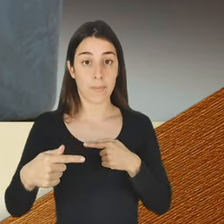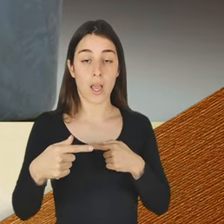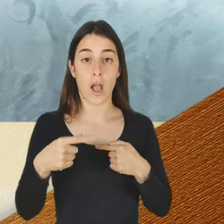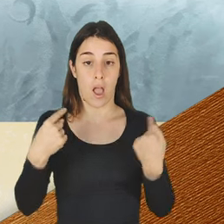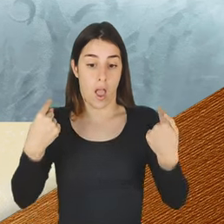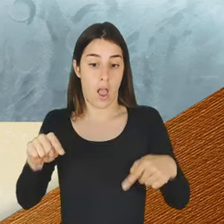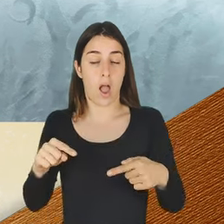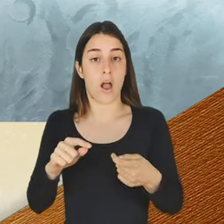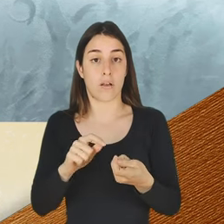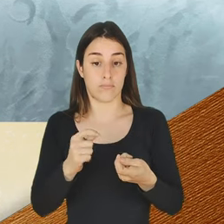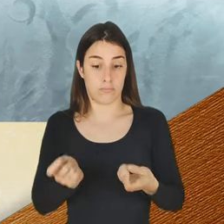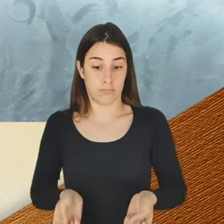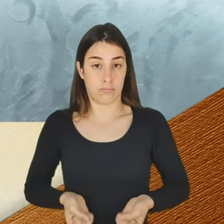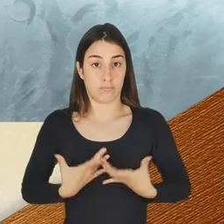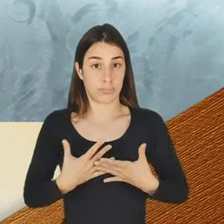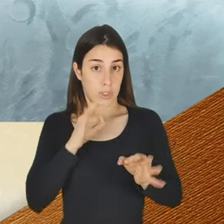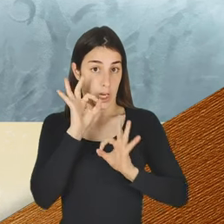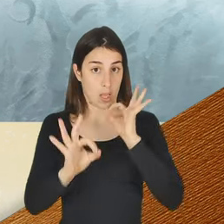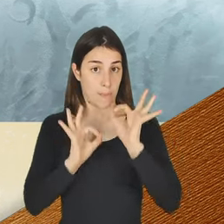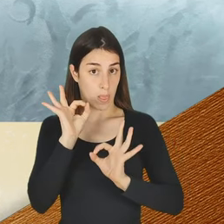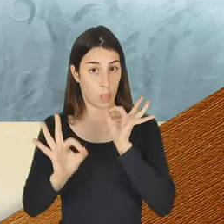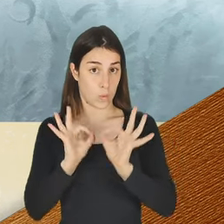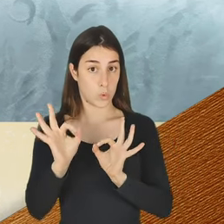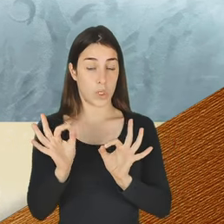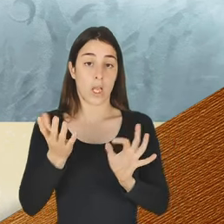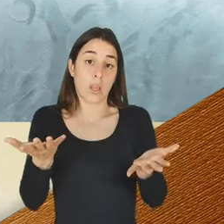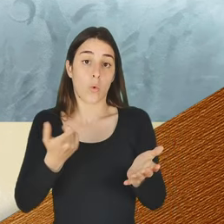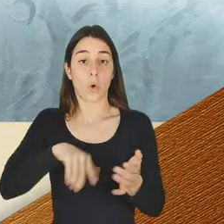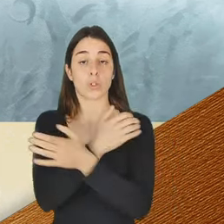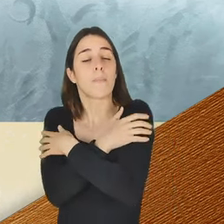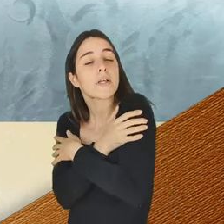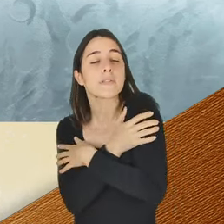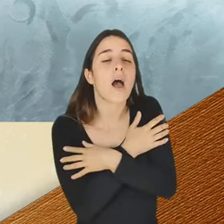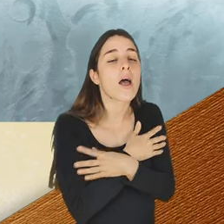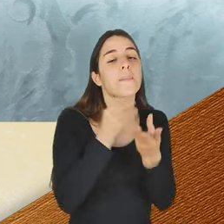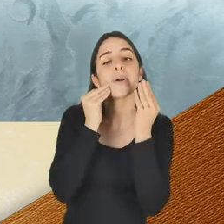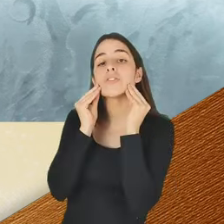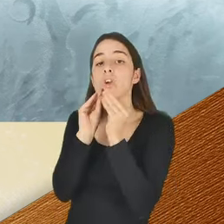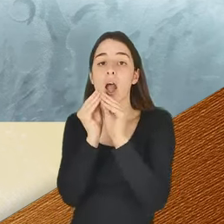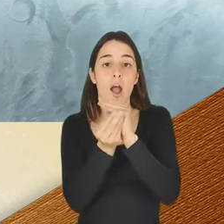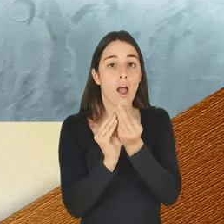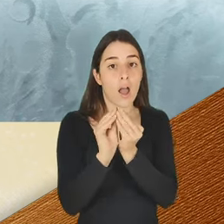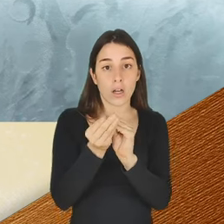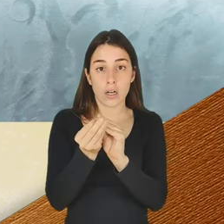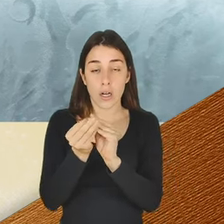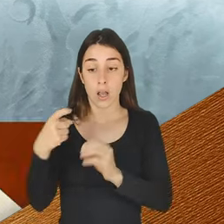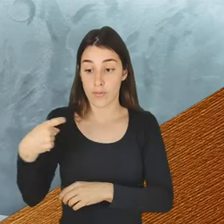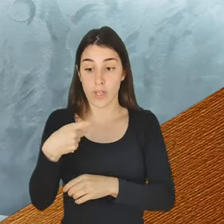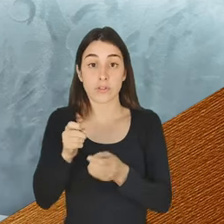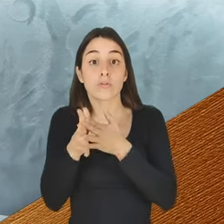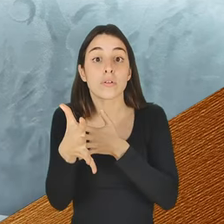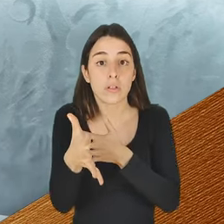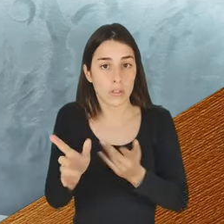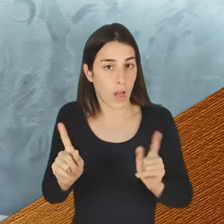tratamentos que existem, nós podemos abraçar-nos, beijar-nos. O vírus não se transmite pela